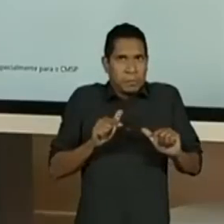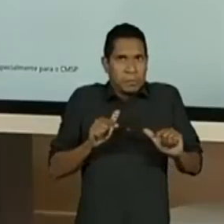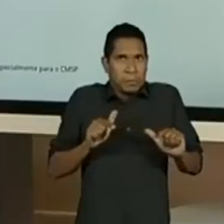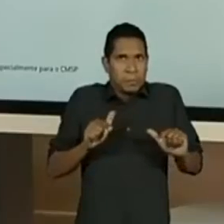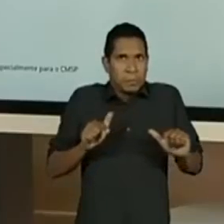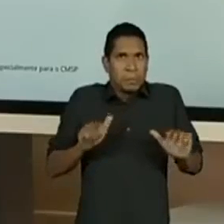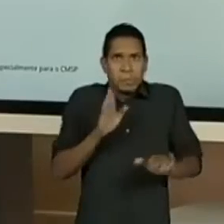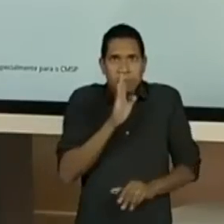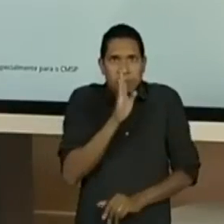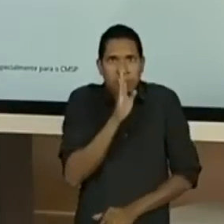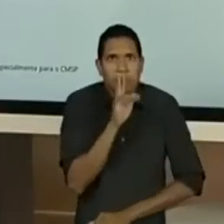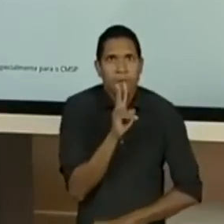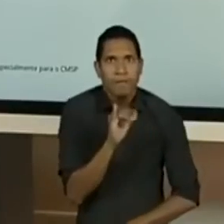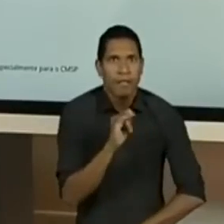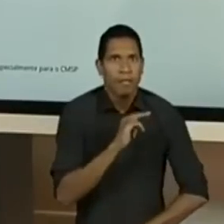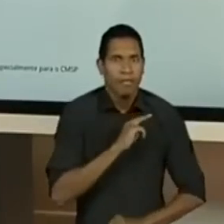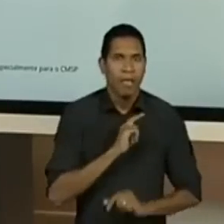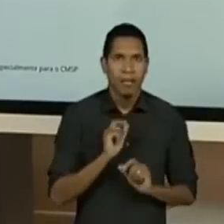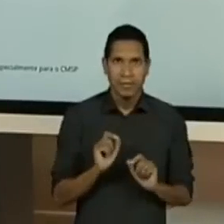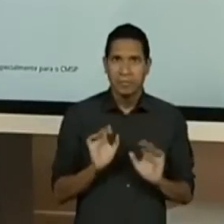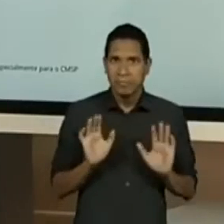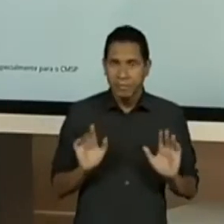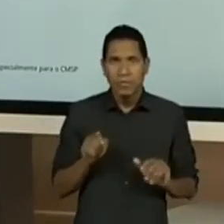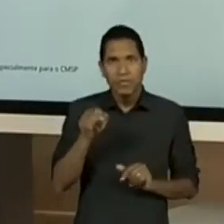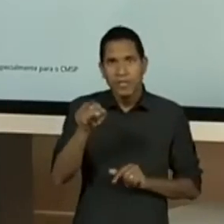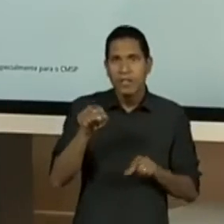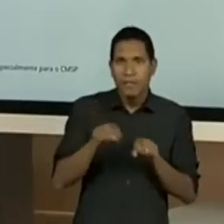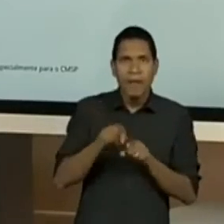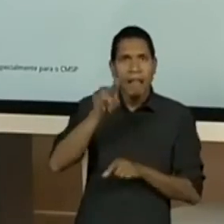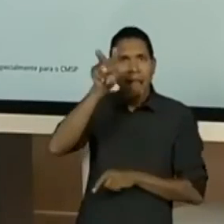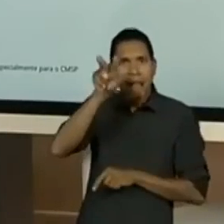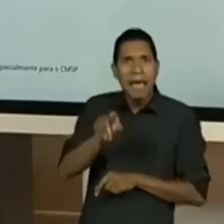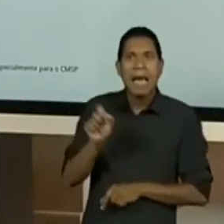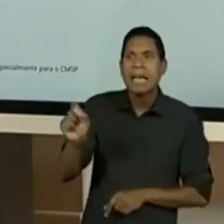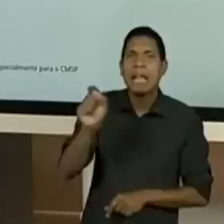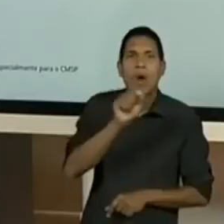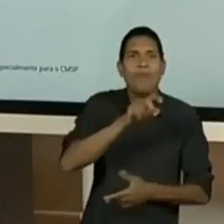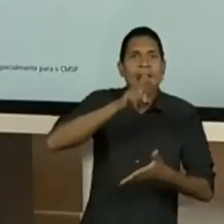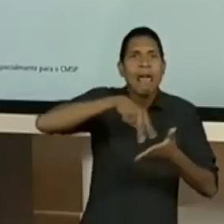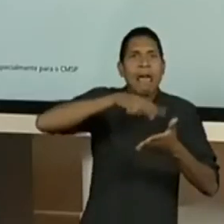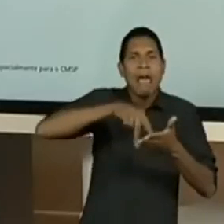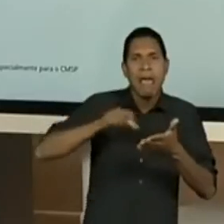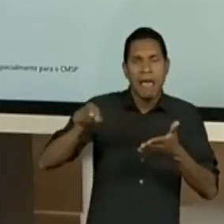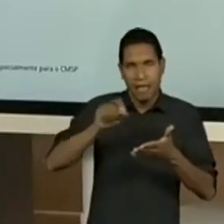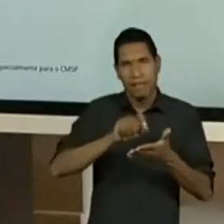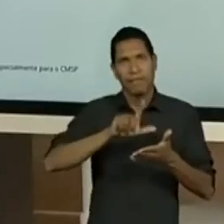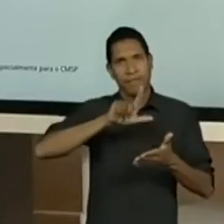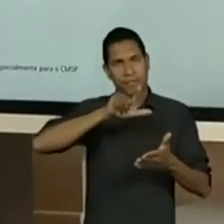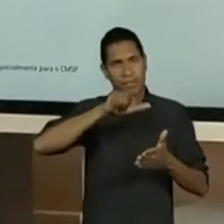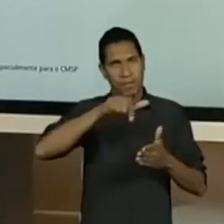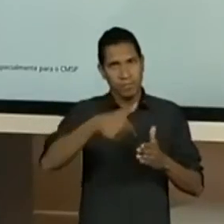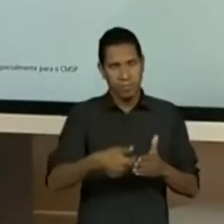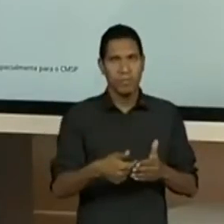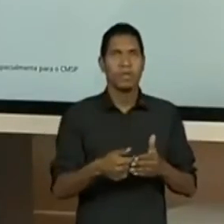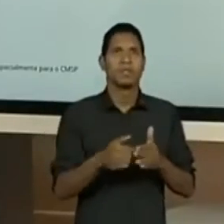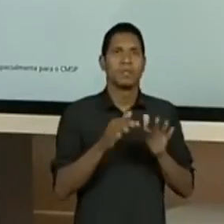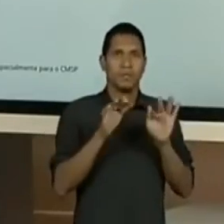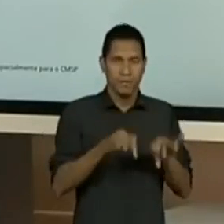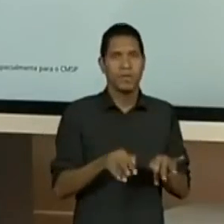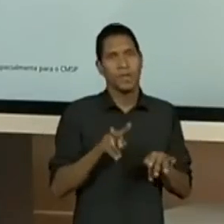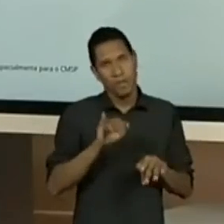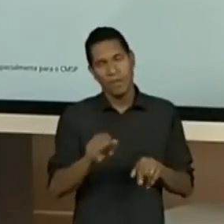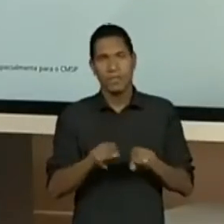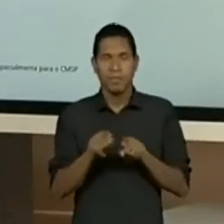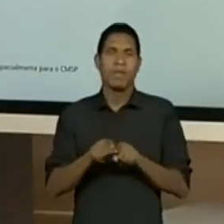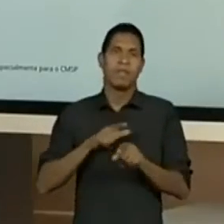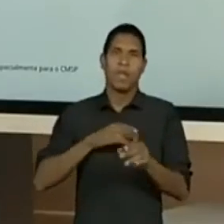primeira é um silêncio. Vocês vão acompanhar, ler com calma. Quando eu finalizar, é que nós fazemos comentários.